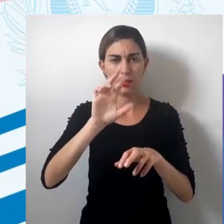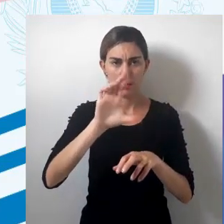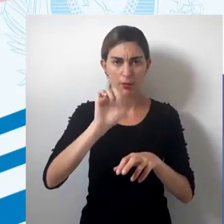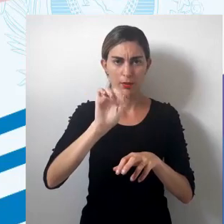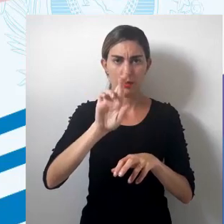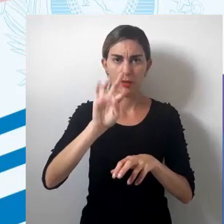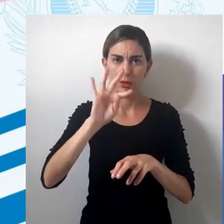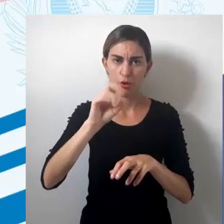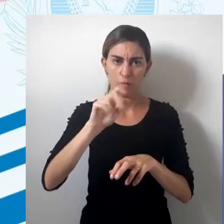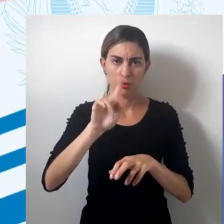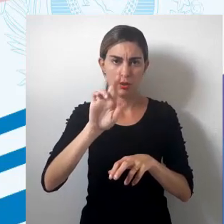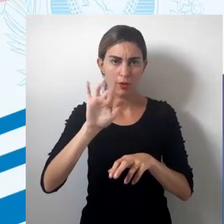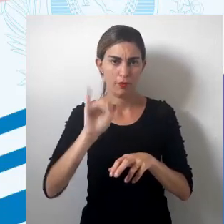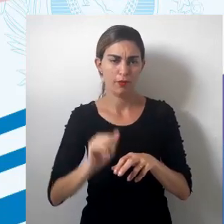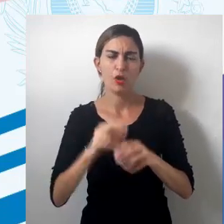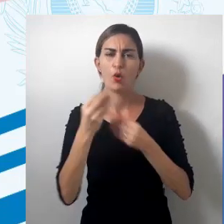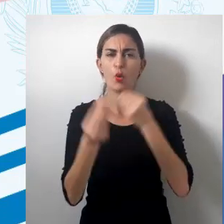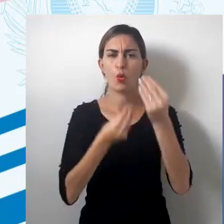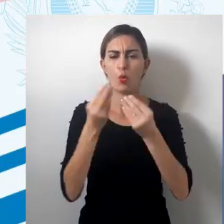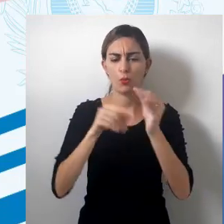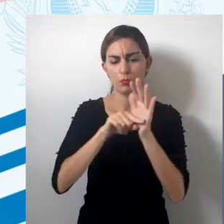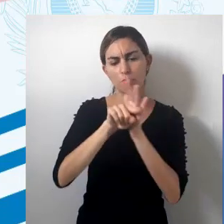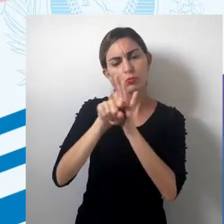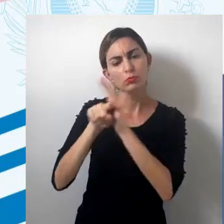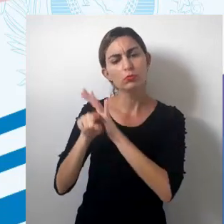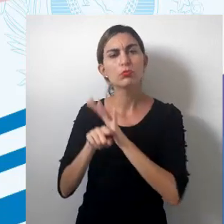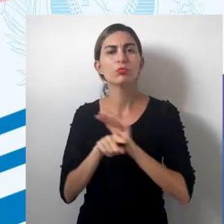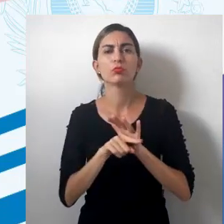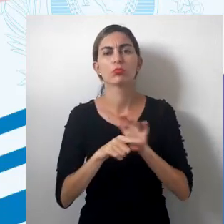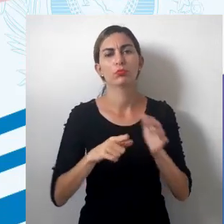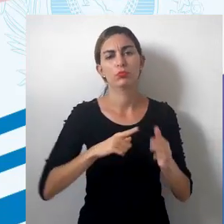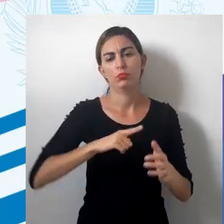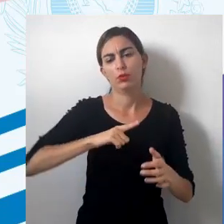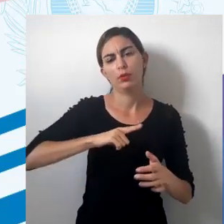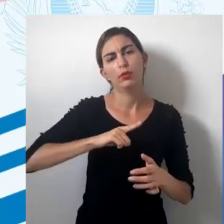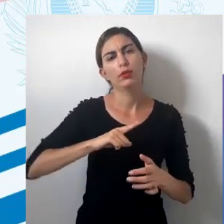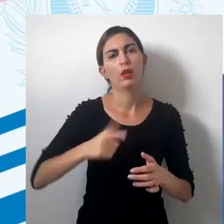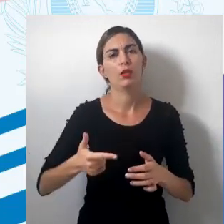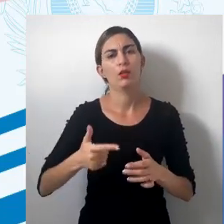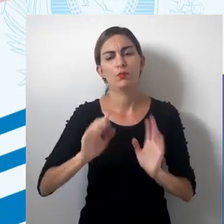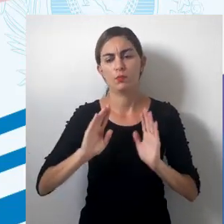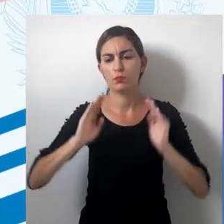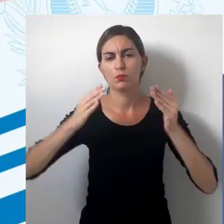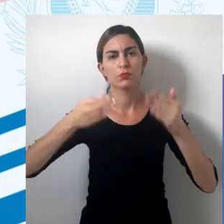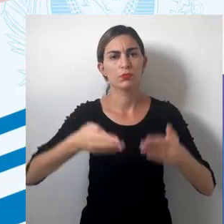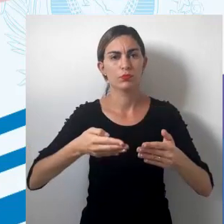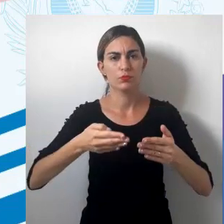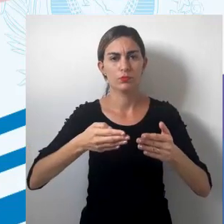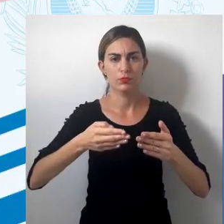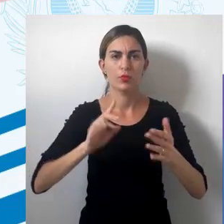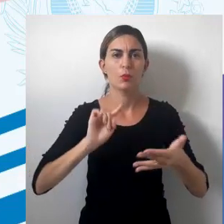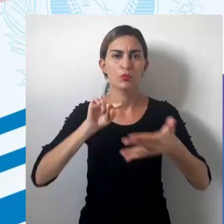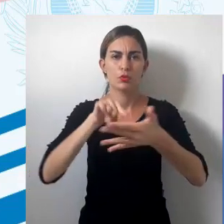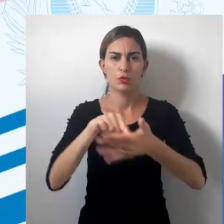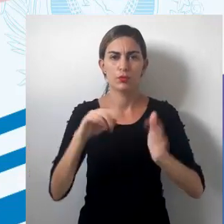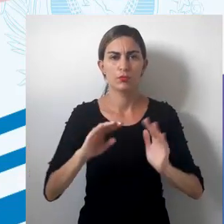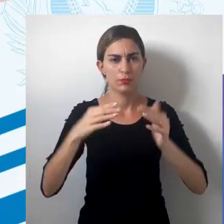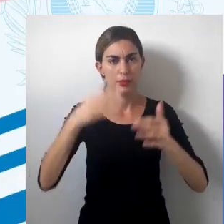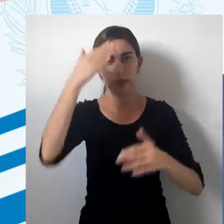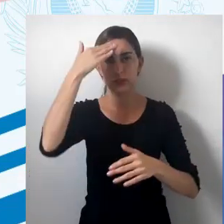forma esta análise tem um direcionamento, um objetivo,